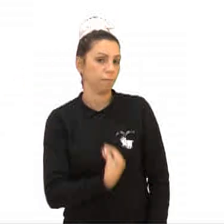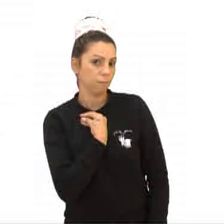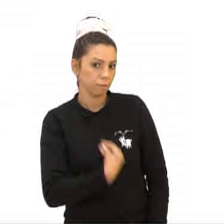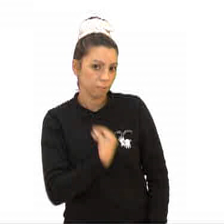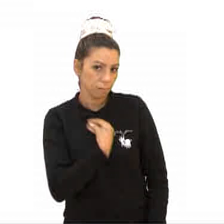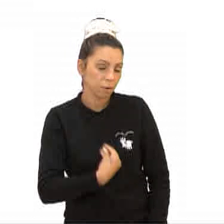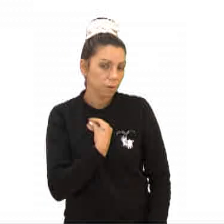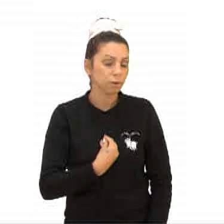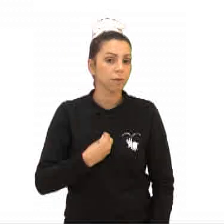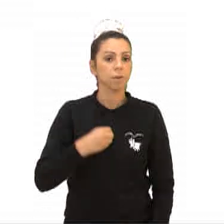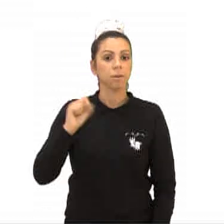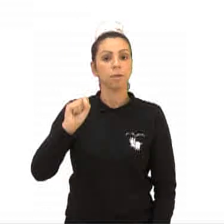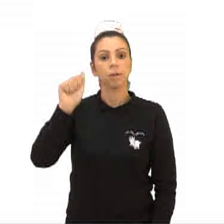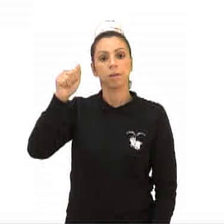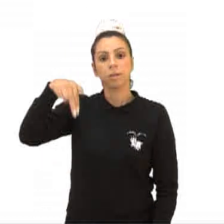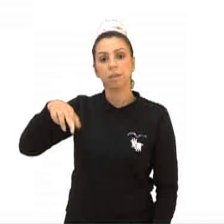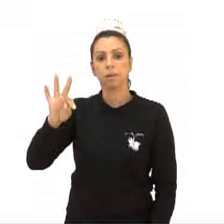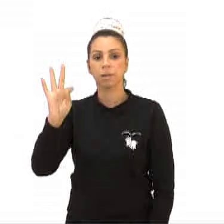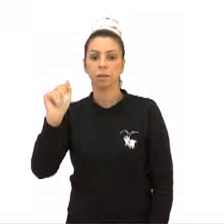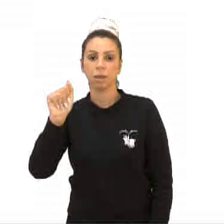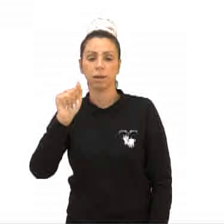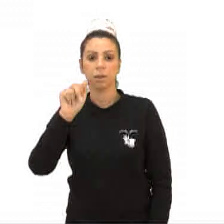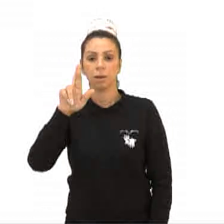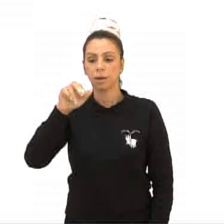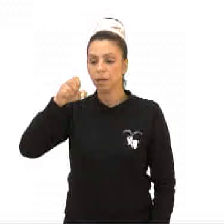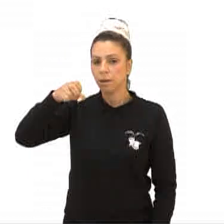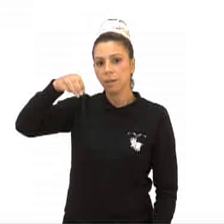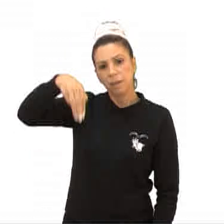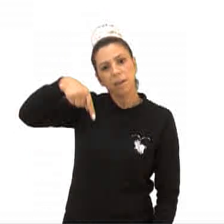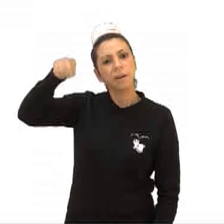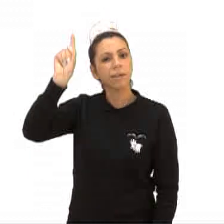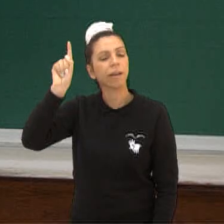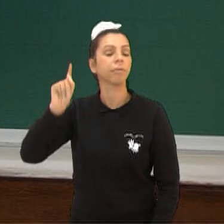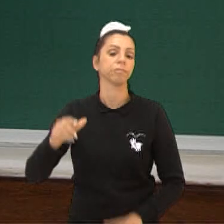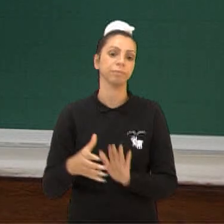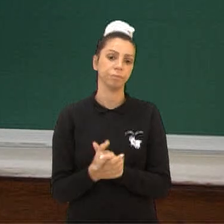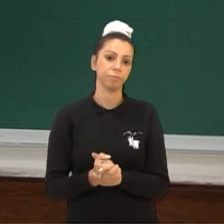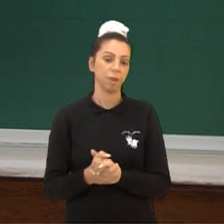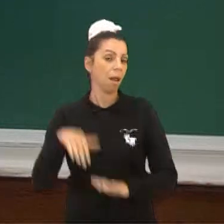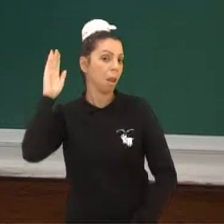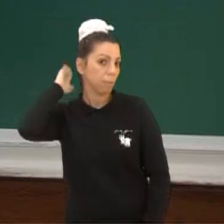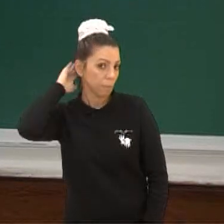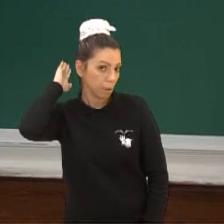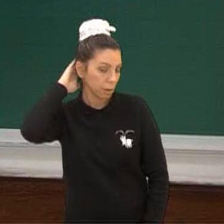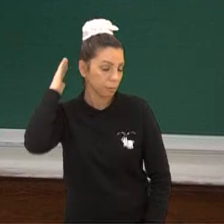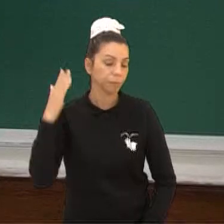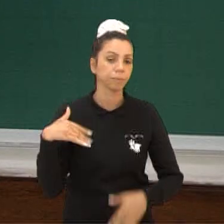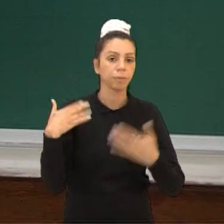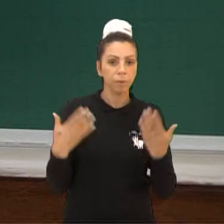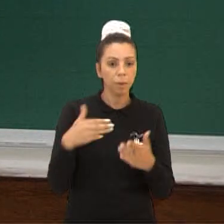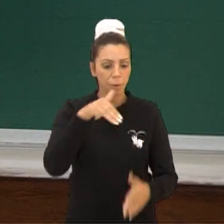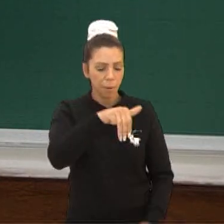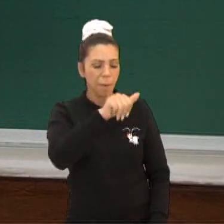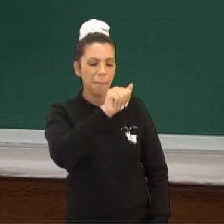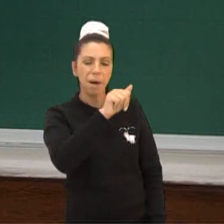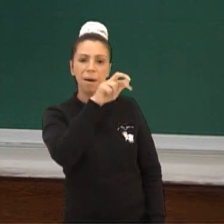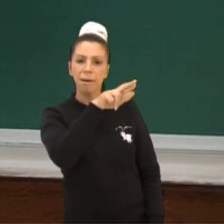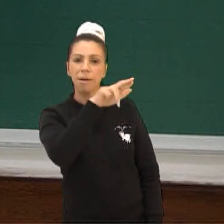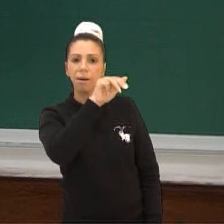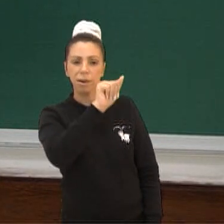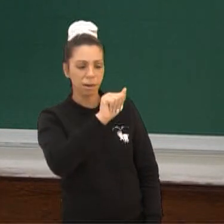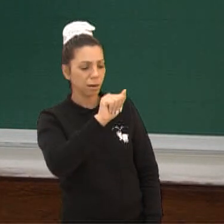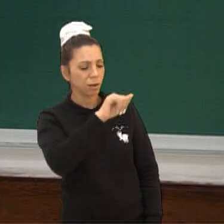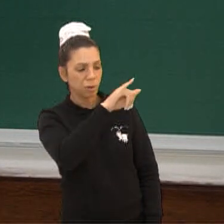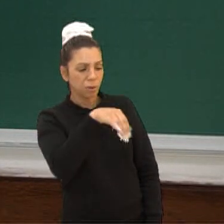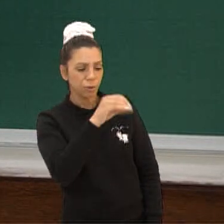região de Santarém, no Pará. O que eu posso falar para vocês? Com relação aos marajoaras, eles eram povos extremamente